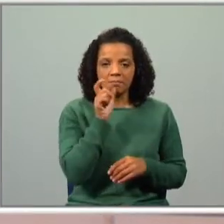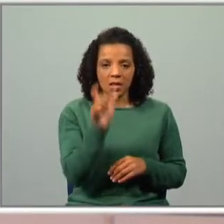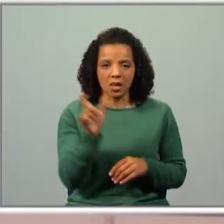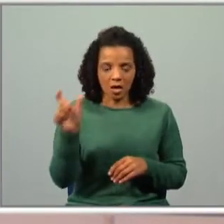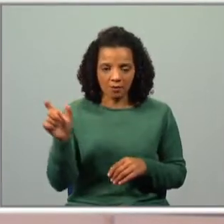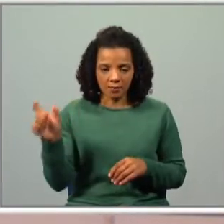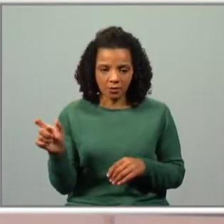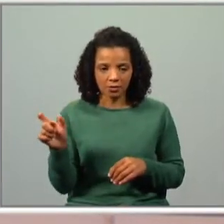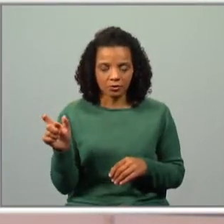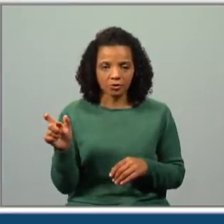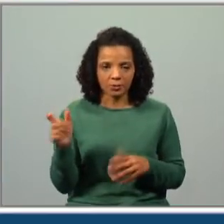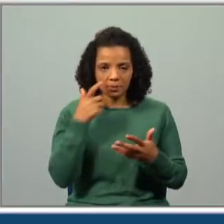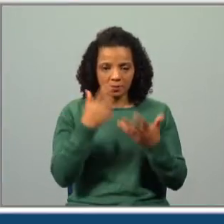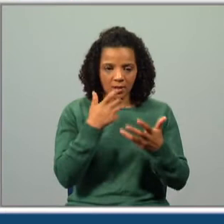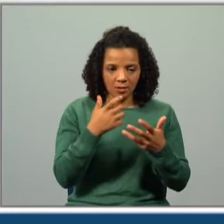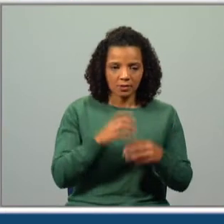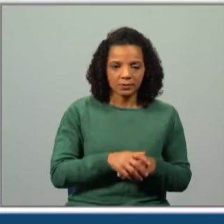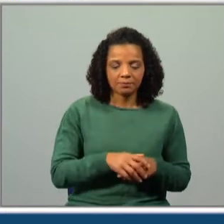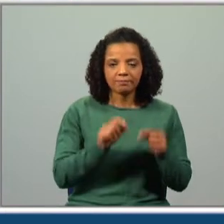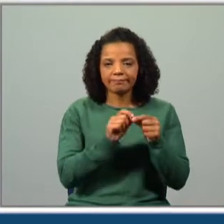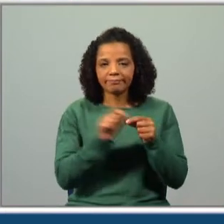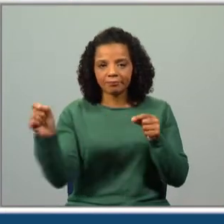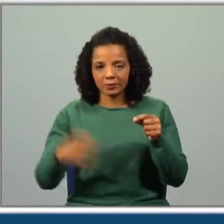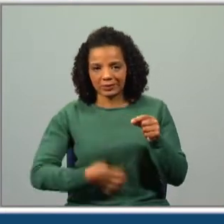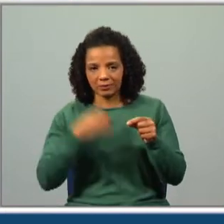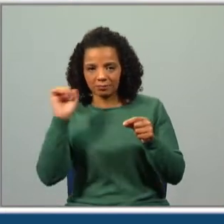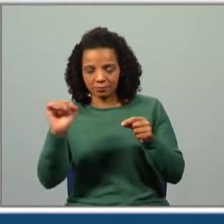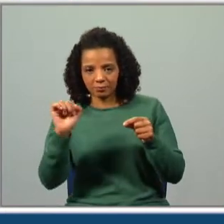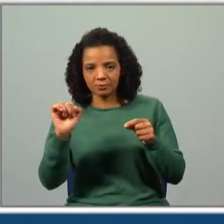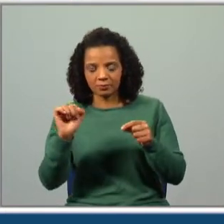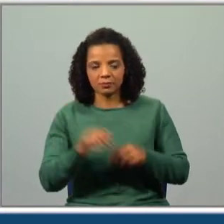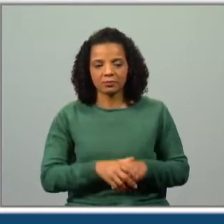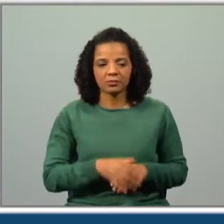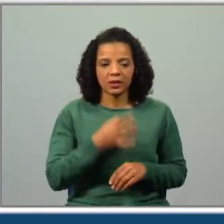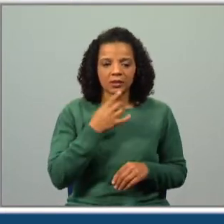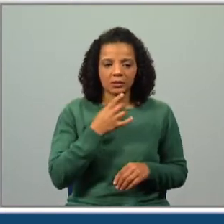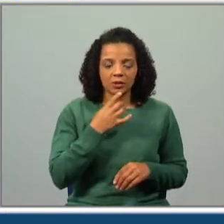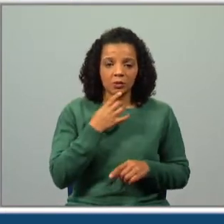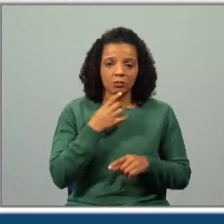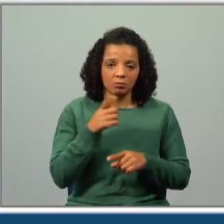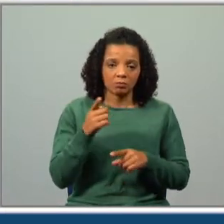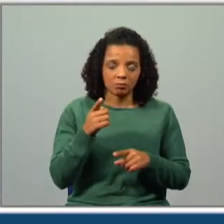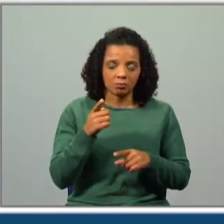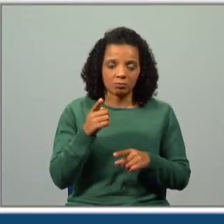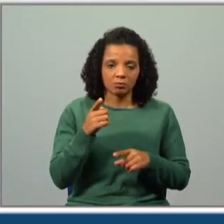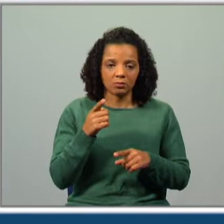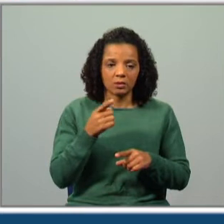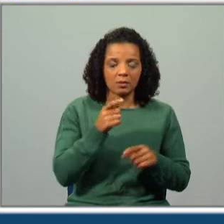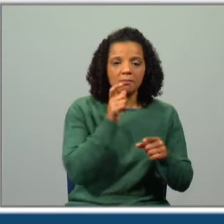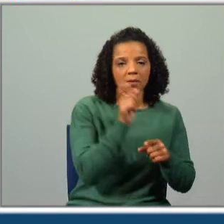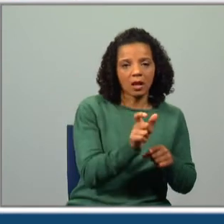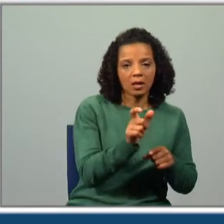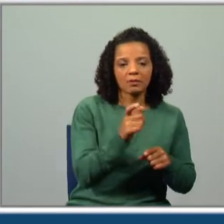vos vou apresentar sublinhadas ao sentido correspondente, ou seja, àquilo que elas querem dizer.